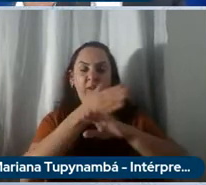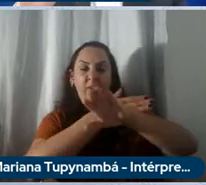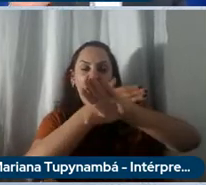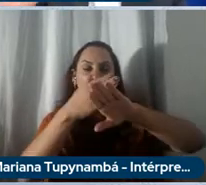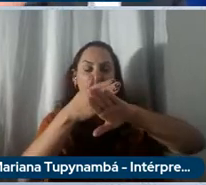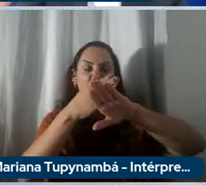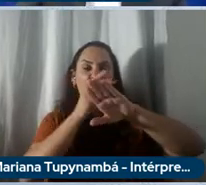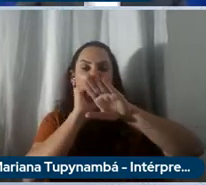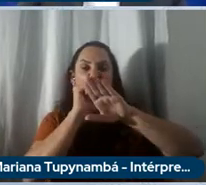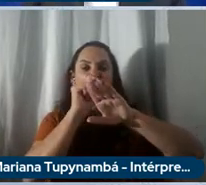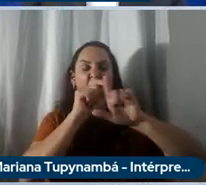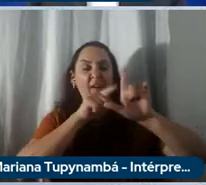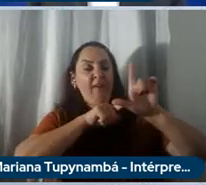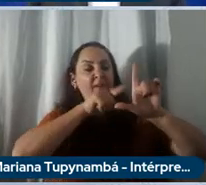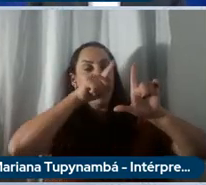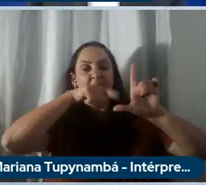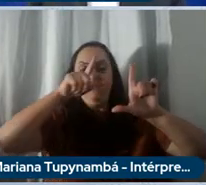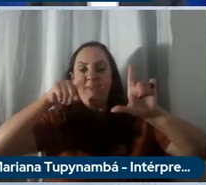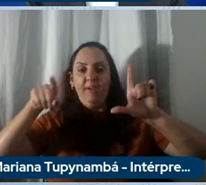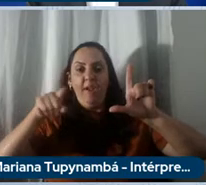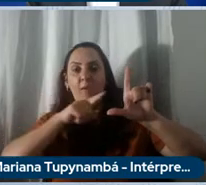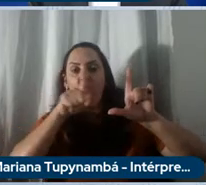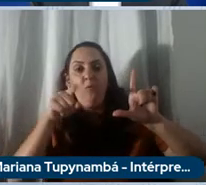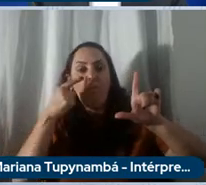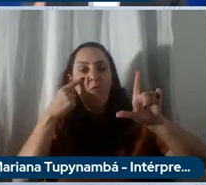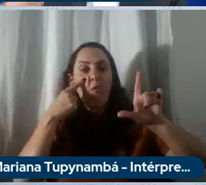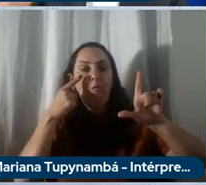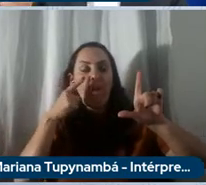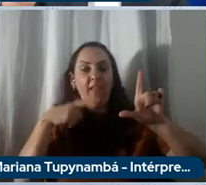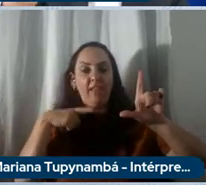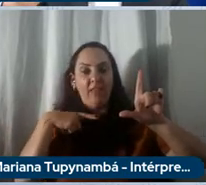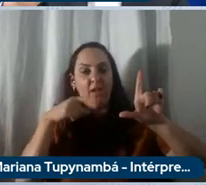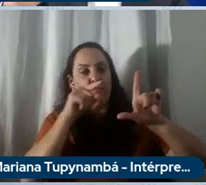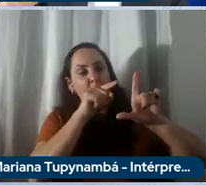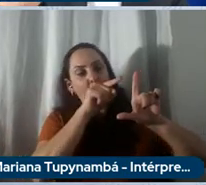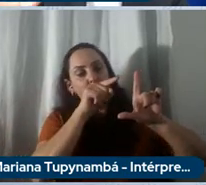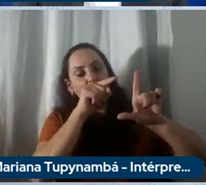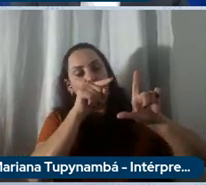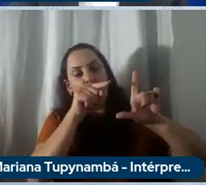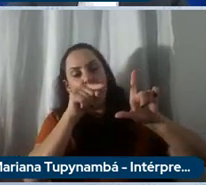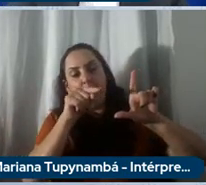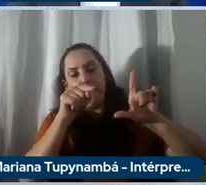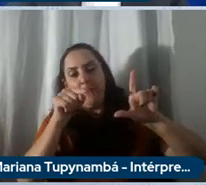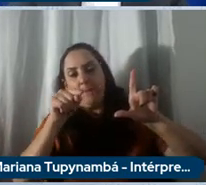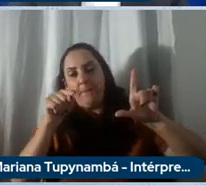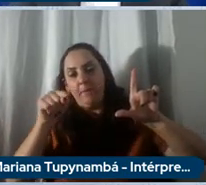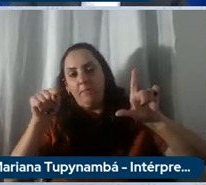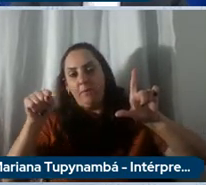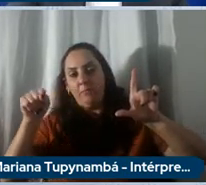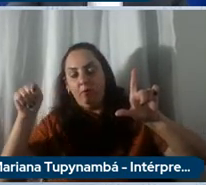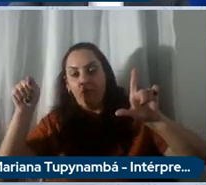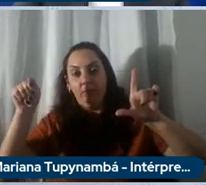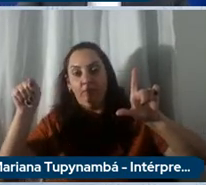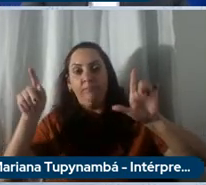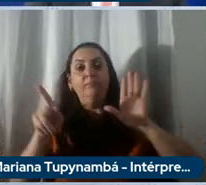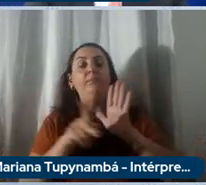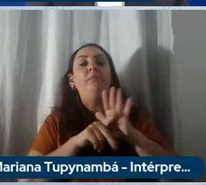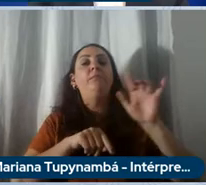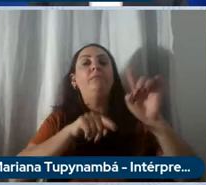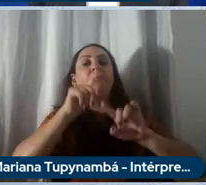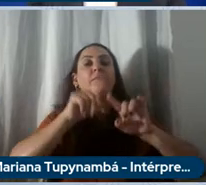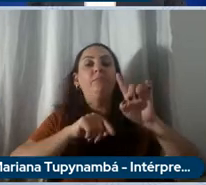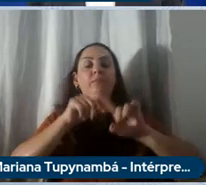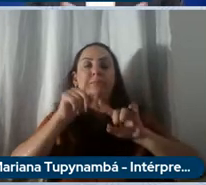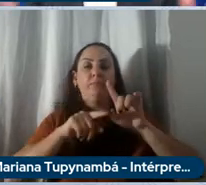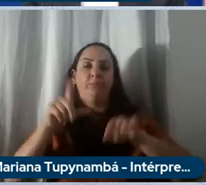pode ver que tem uma linha pontilhada que seria com o produto que a gente terá comercializar